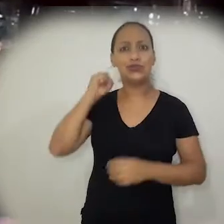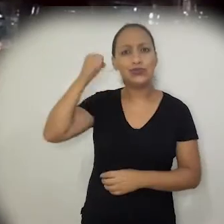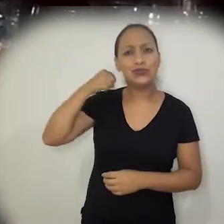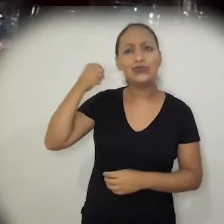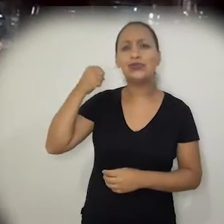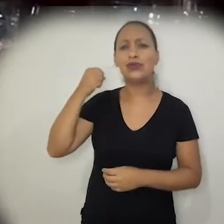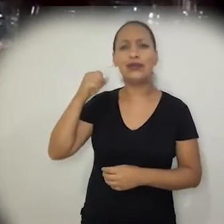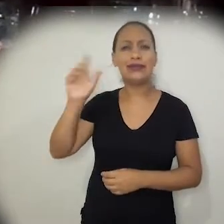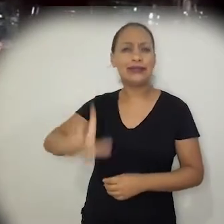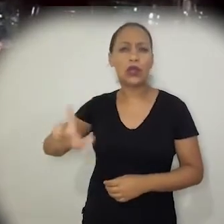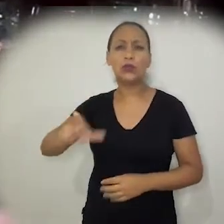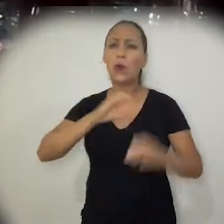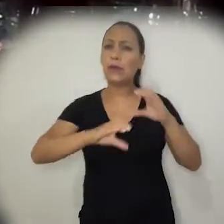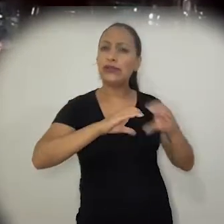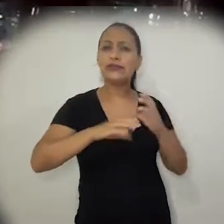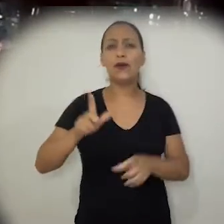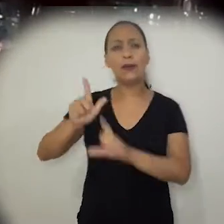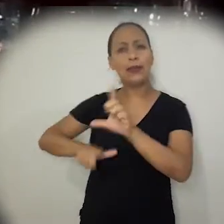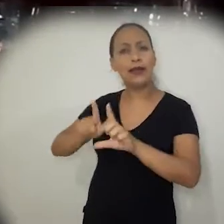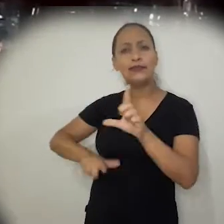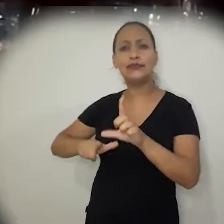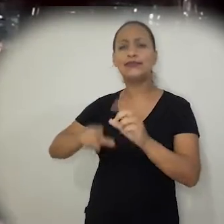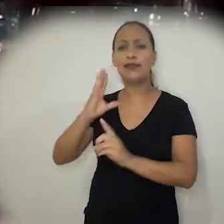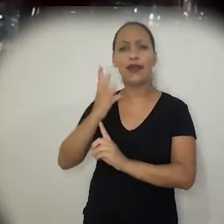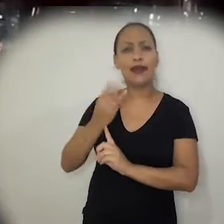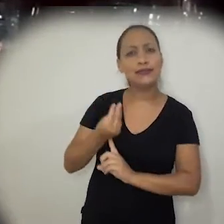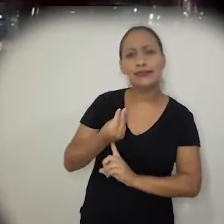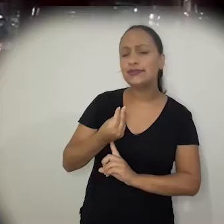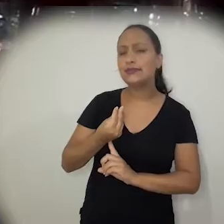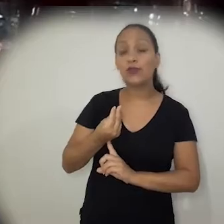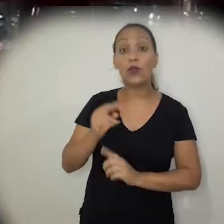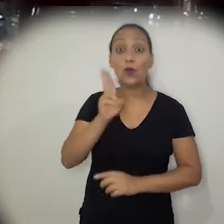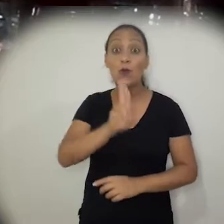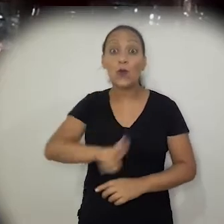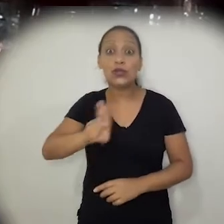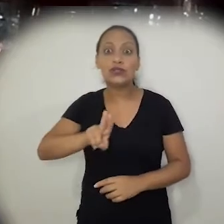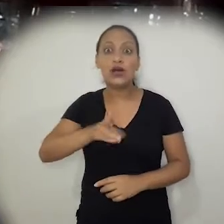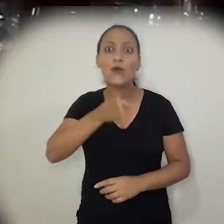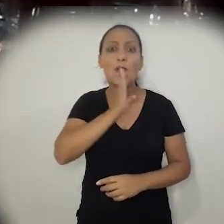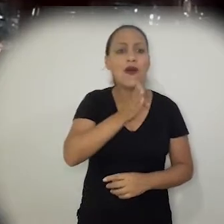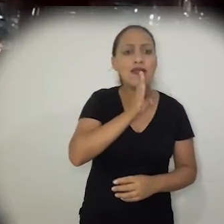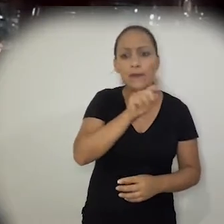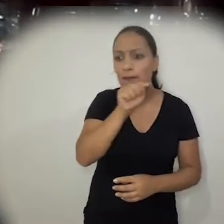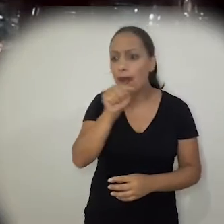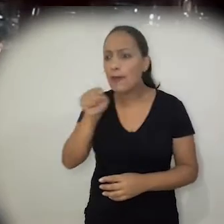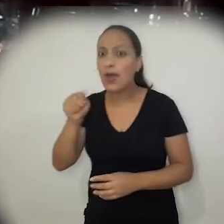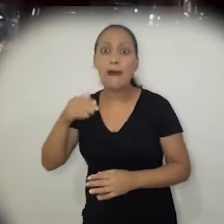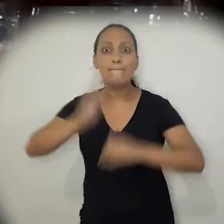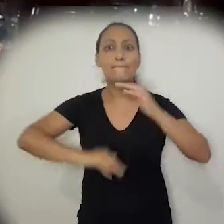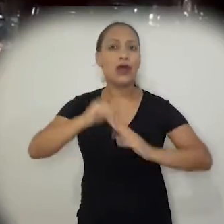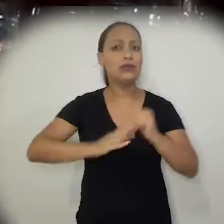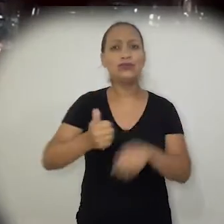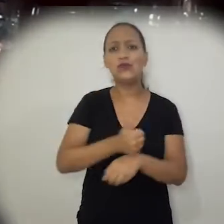a própria comunicação, letras, artes, que usa todo esse conhecimento na minha prática profissional no dia a dia.